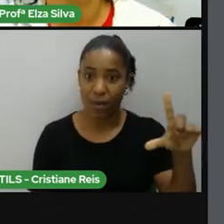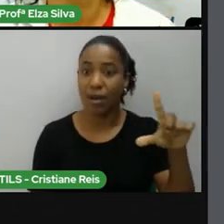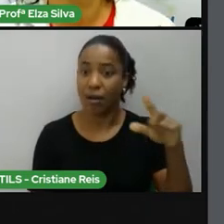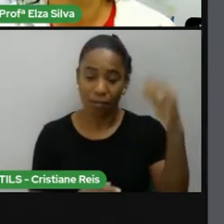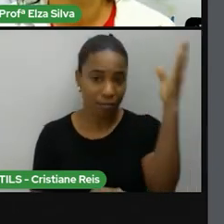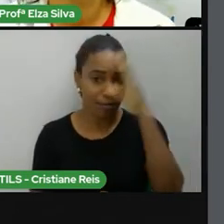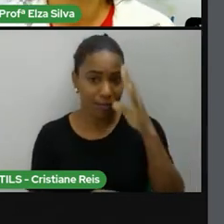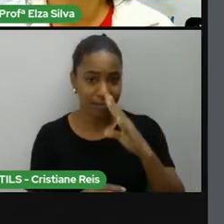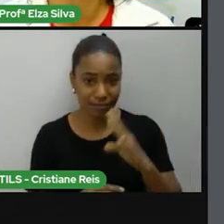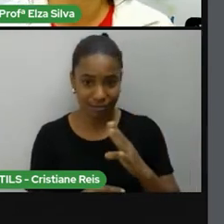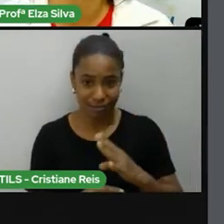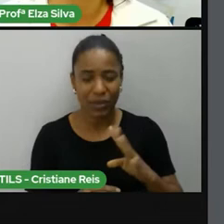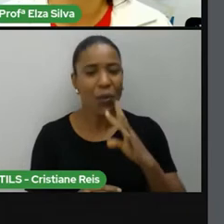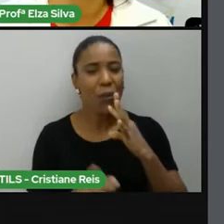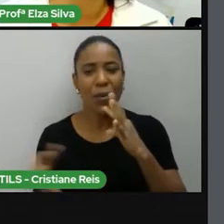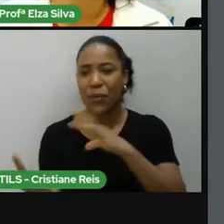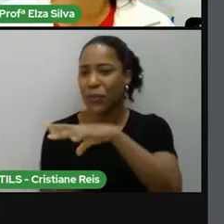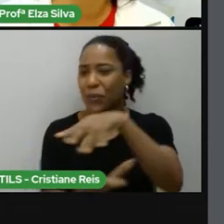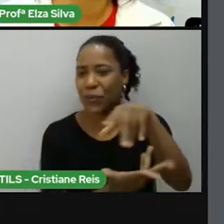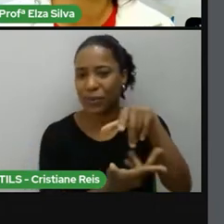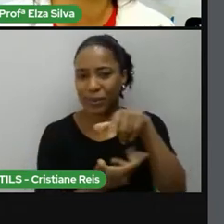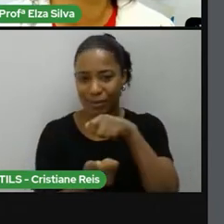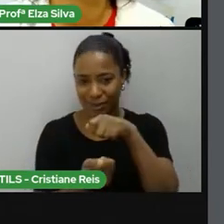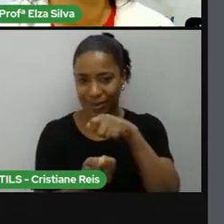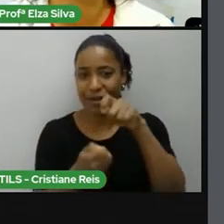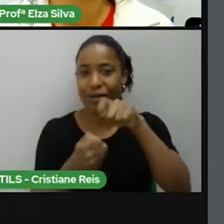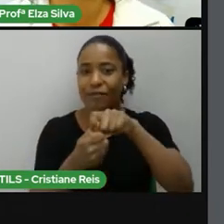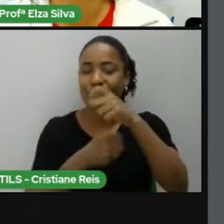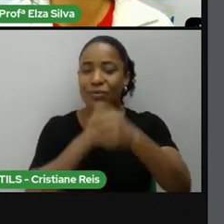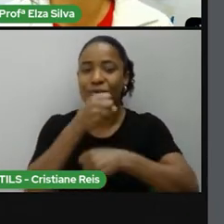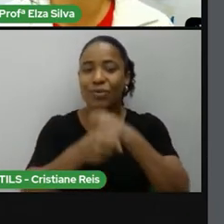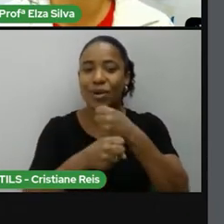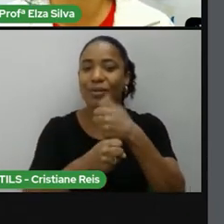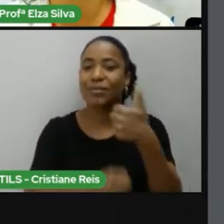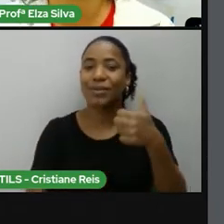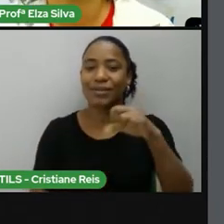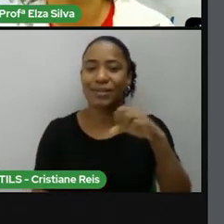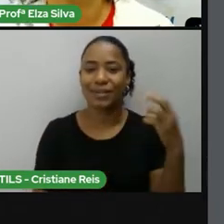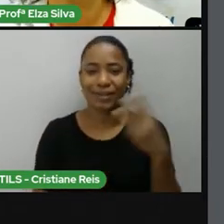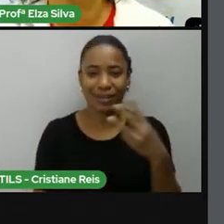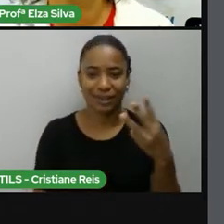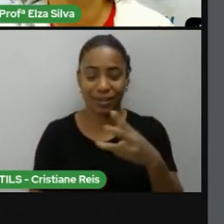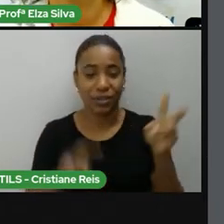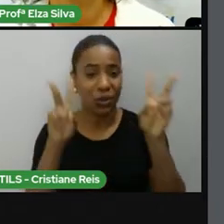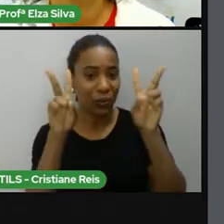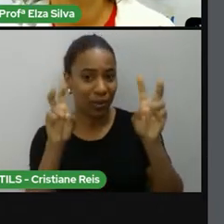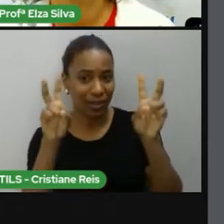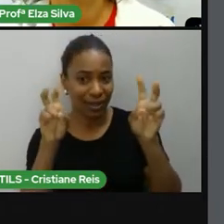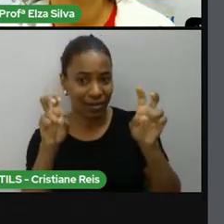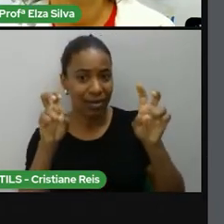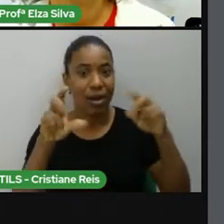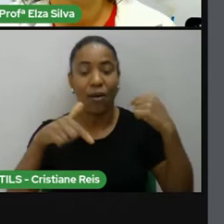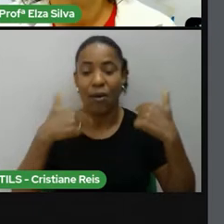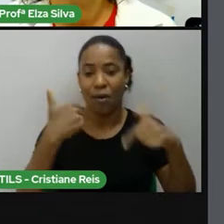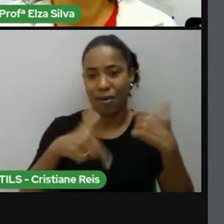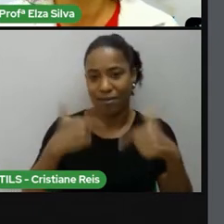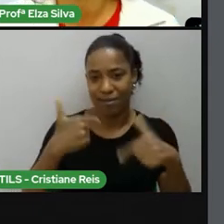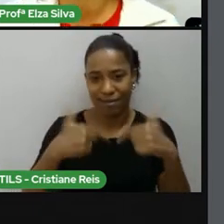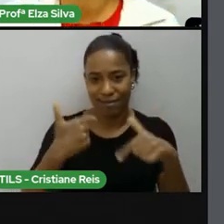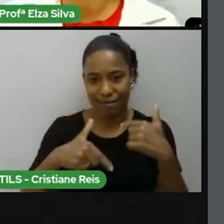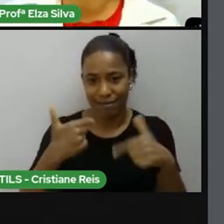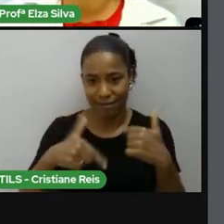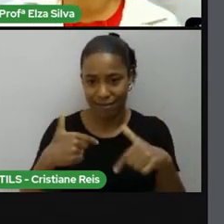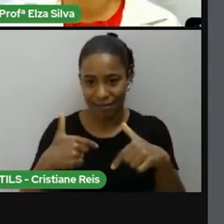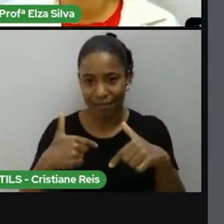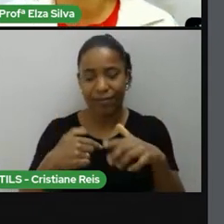e o título dado a essa produção artística foi Operárias. Mas é